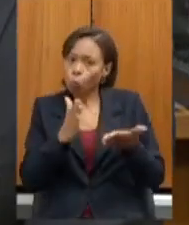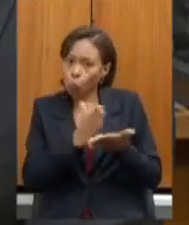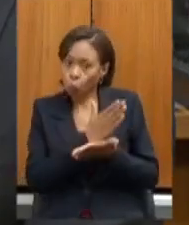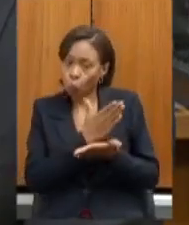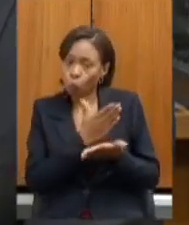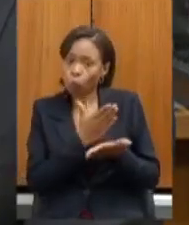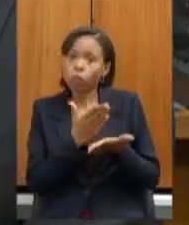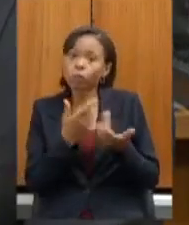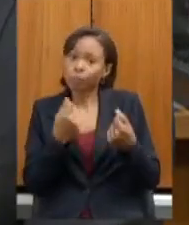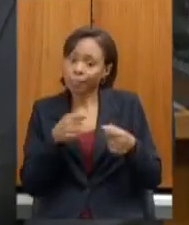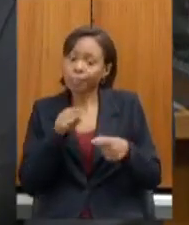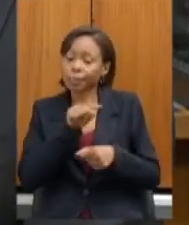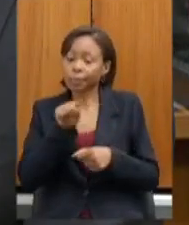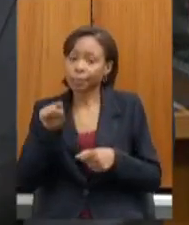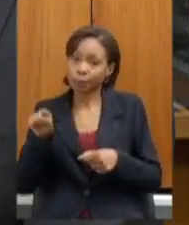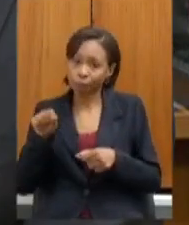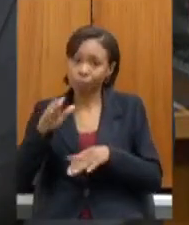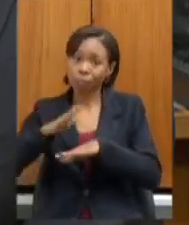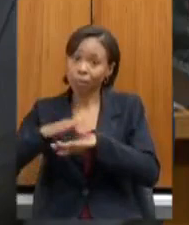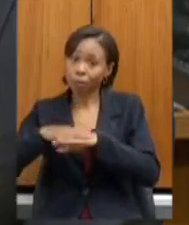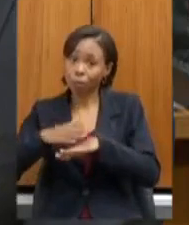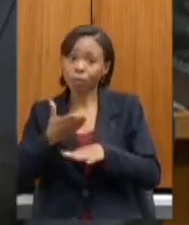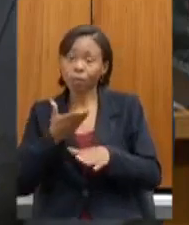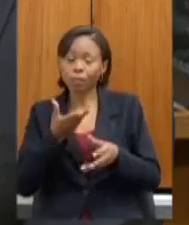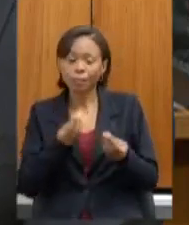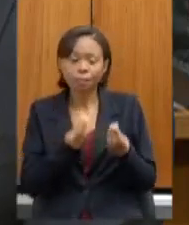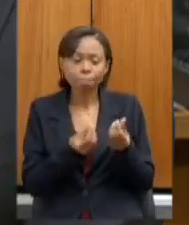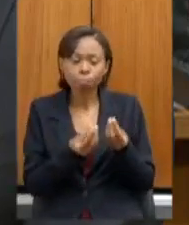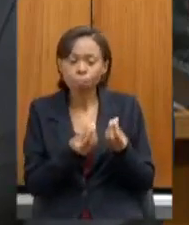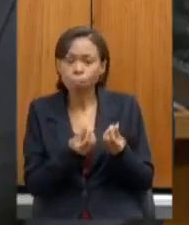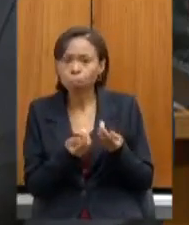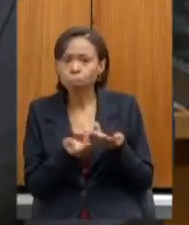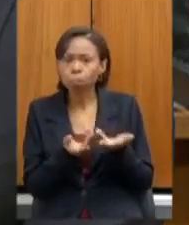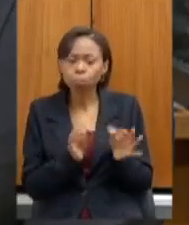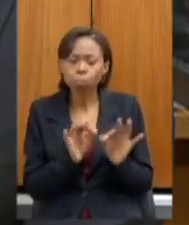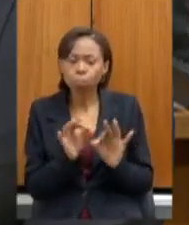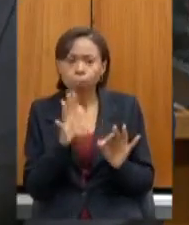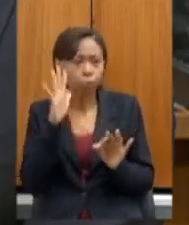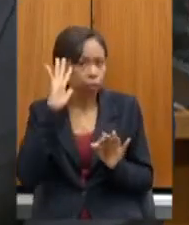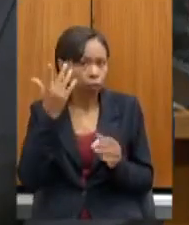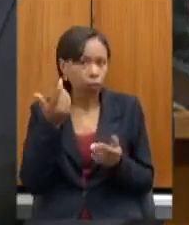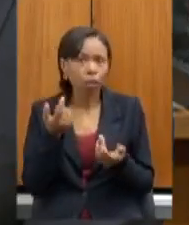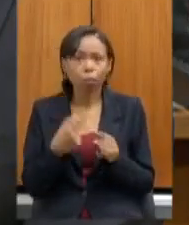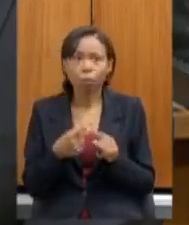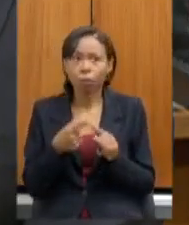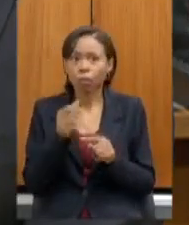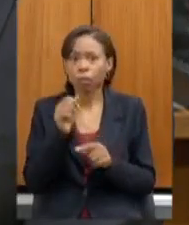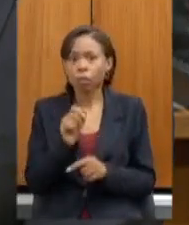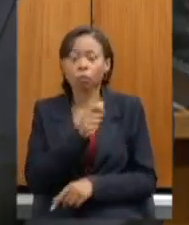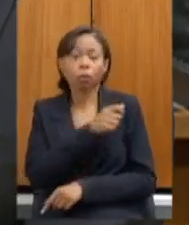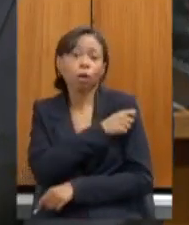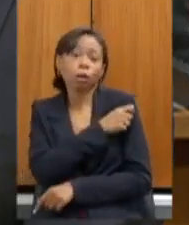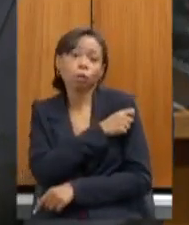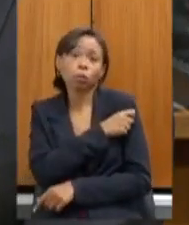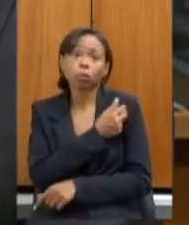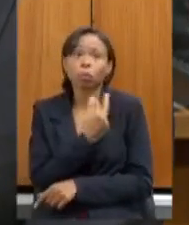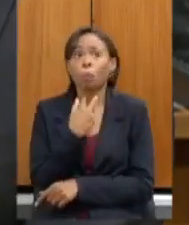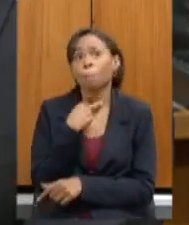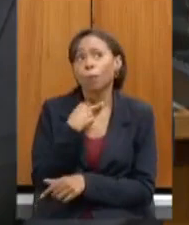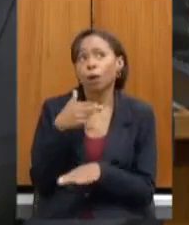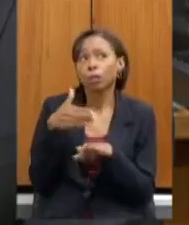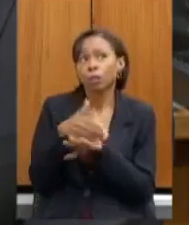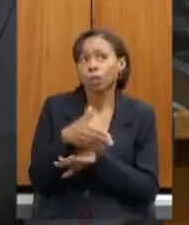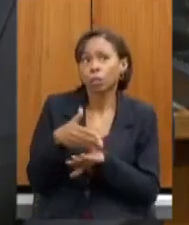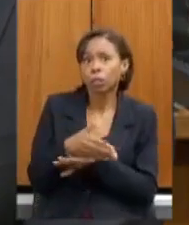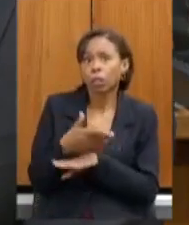própria equipe de saber lidar com eles não é simplesmente o aluno está numa situação muito frágil então ele não precisa estudar para